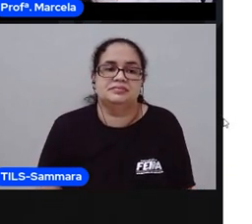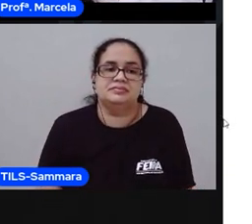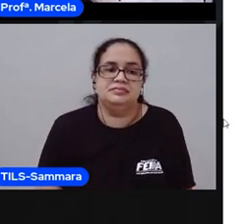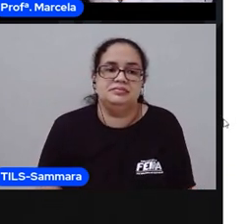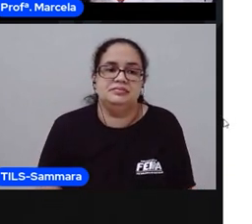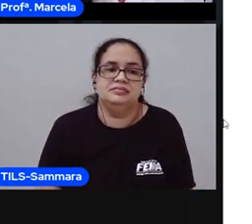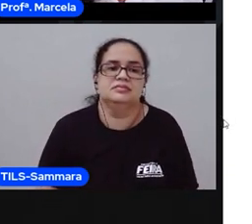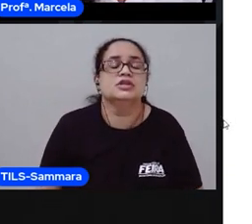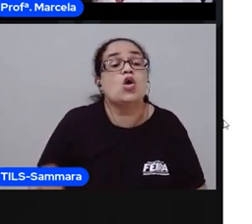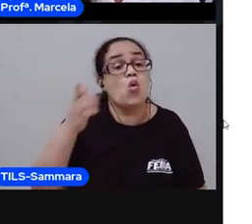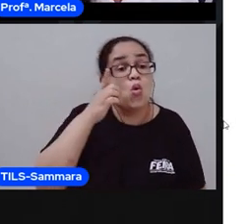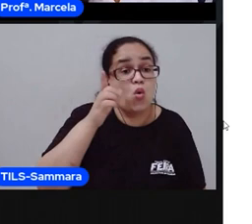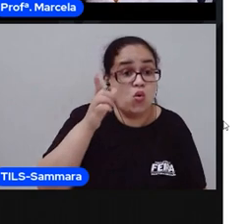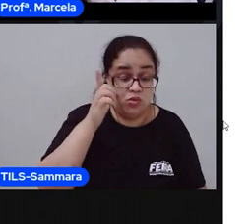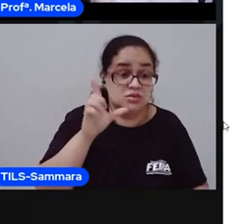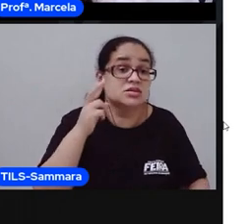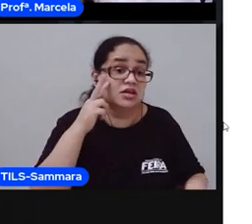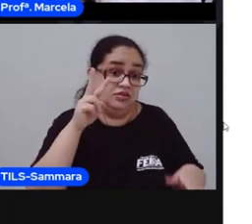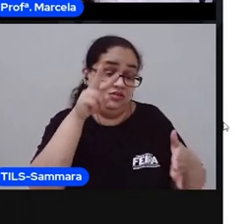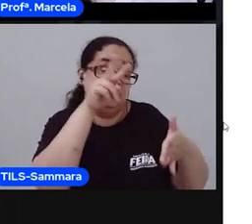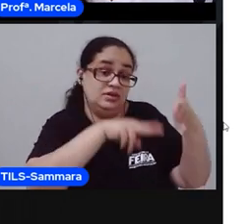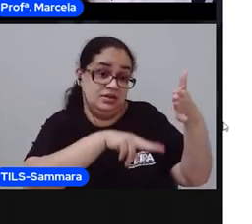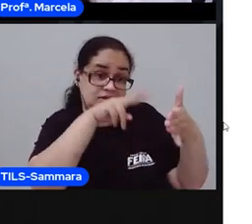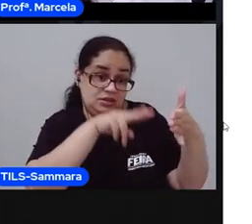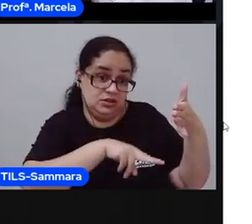Conseguiu acompanhar a leitura?